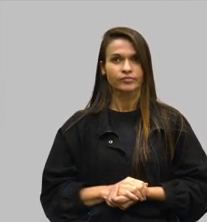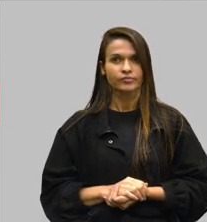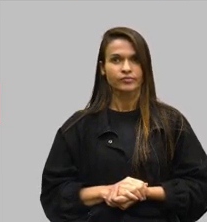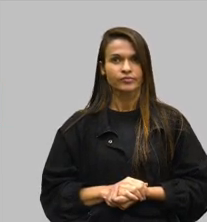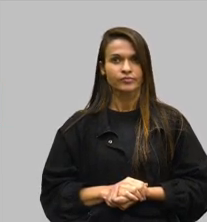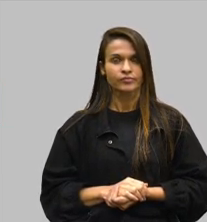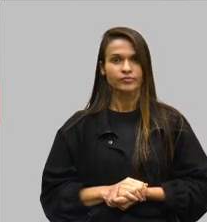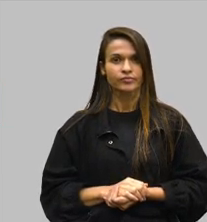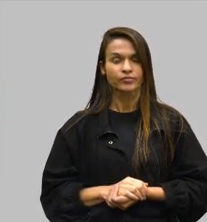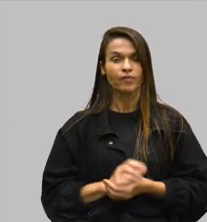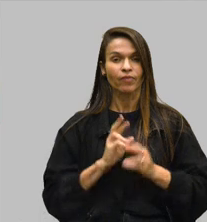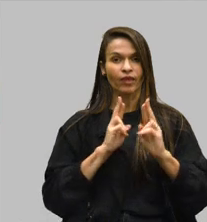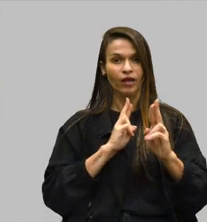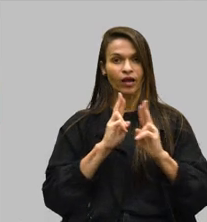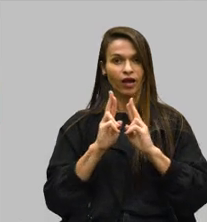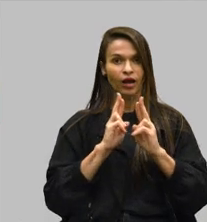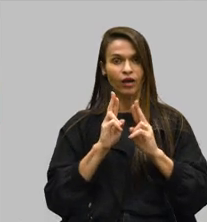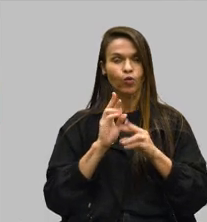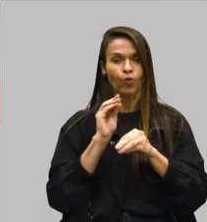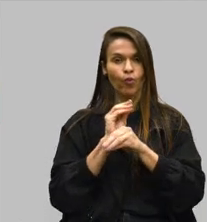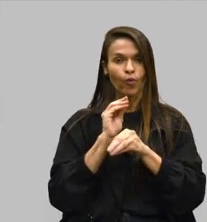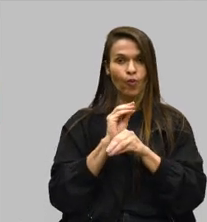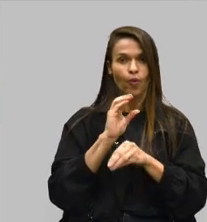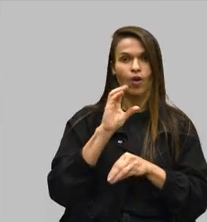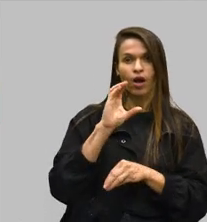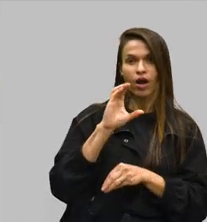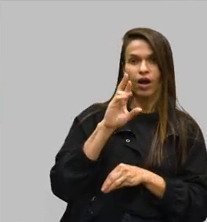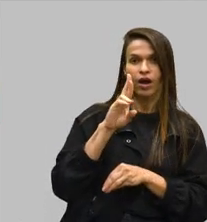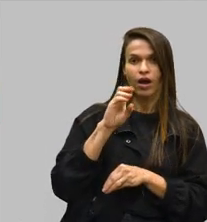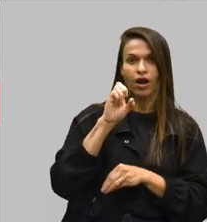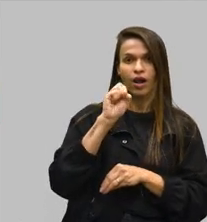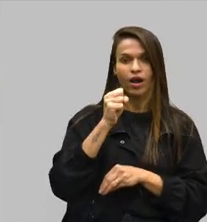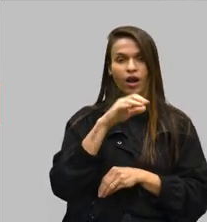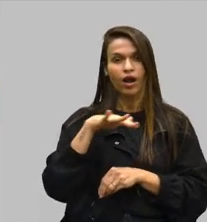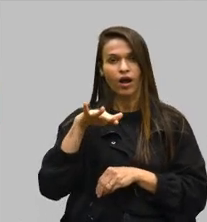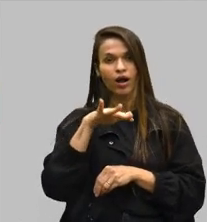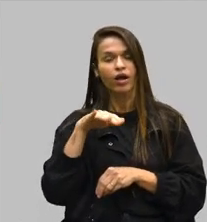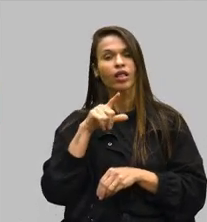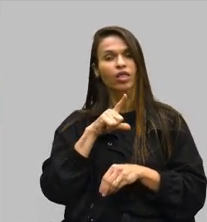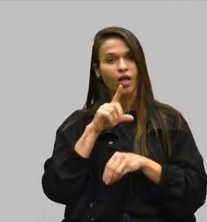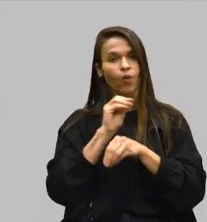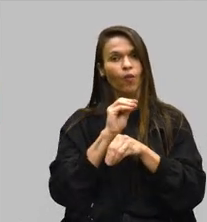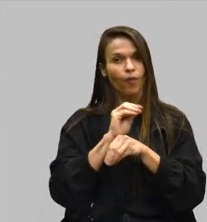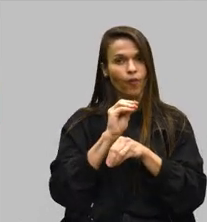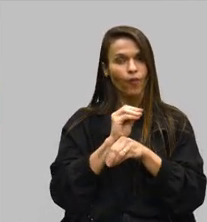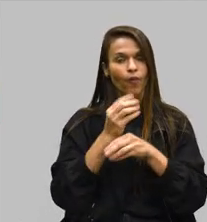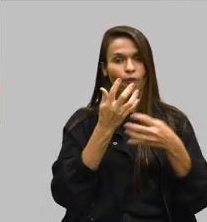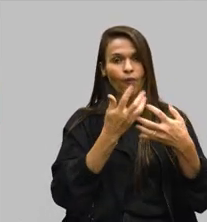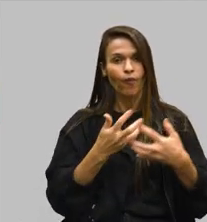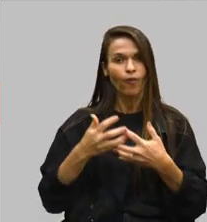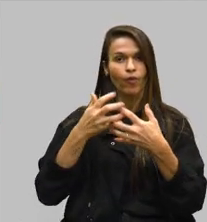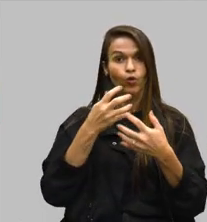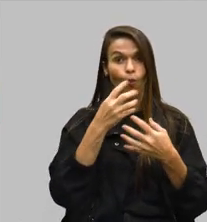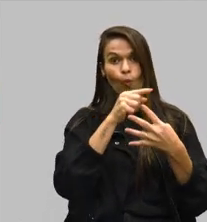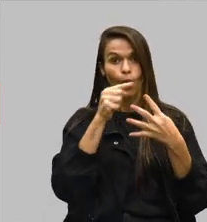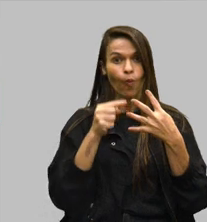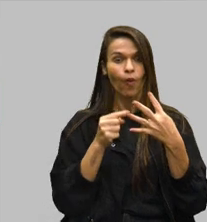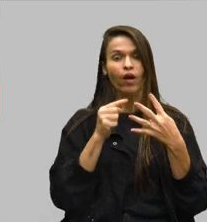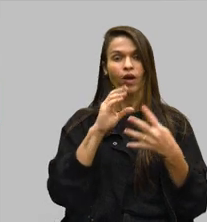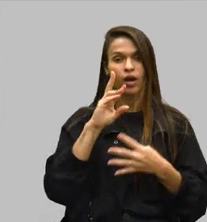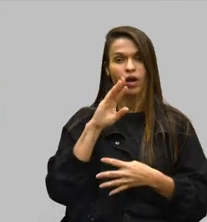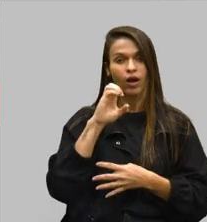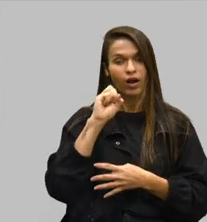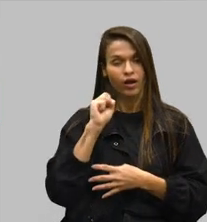Em relação à manutenção dos CREAS regionais, nós temos aqui a manutenção do funcionamento dos quatro CREAS regionais de execução